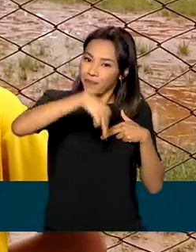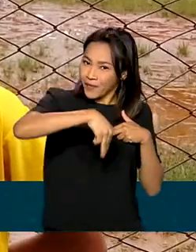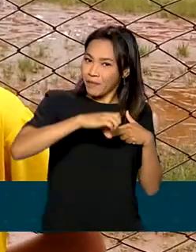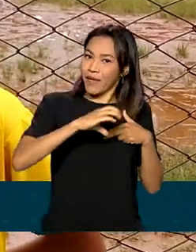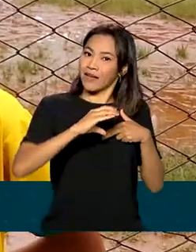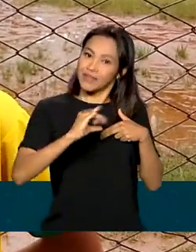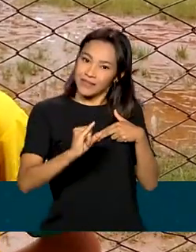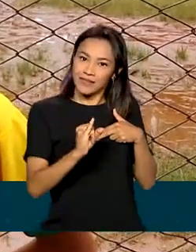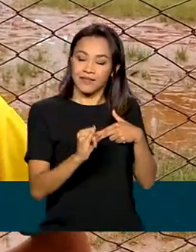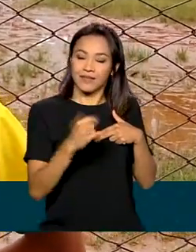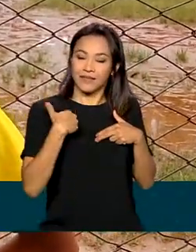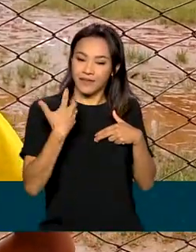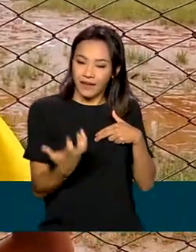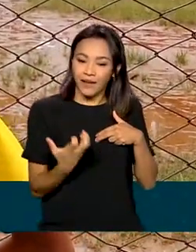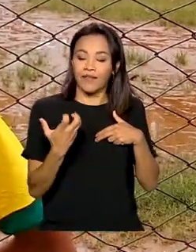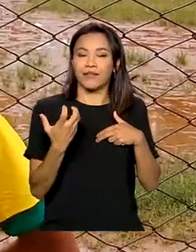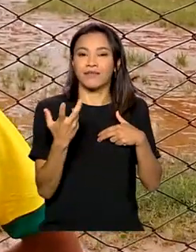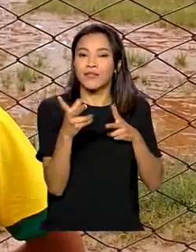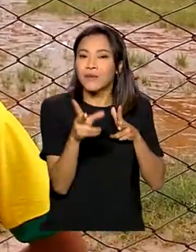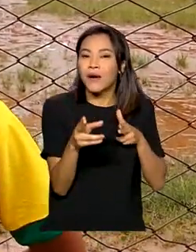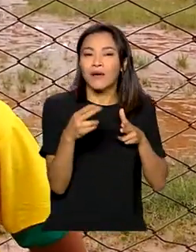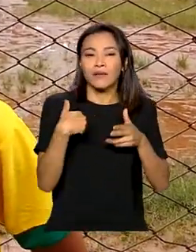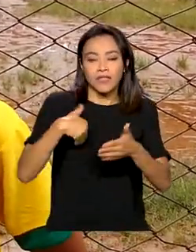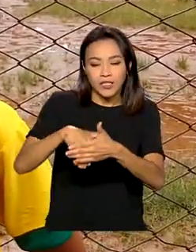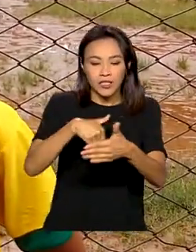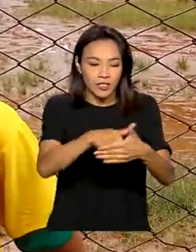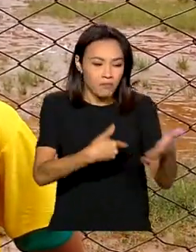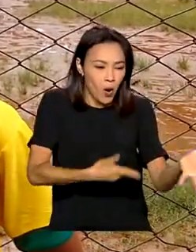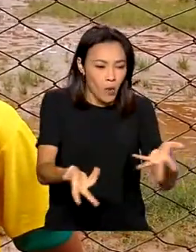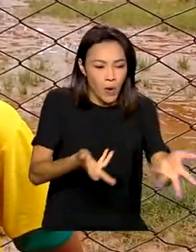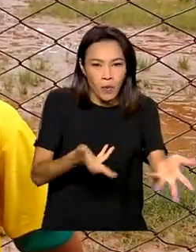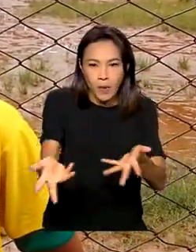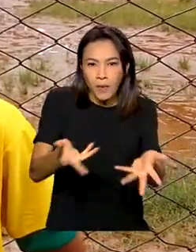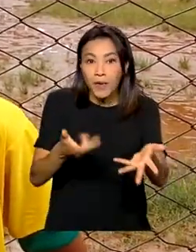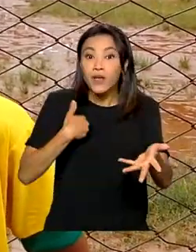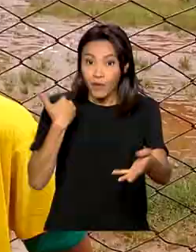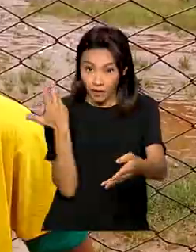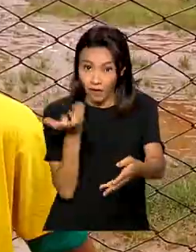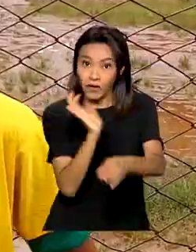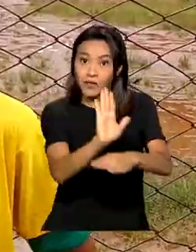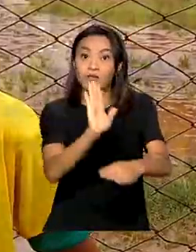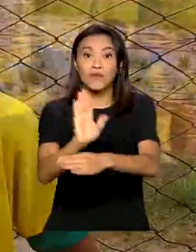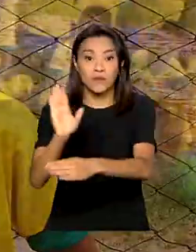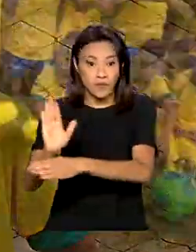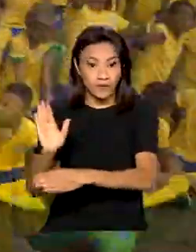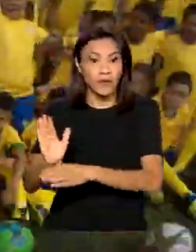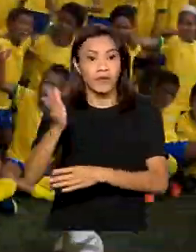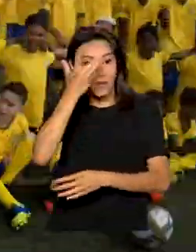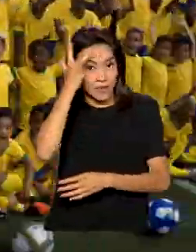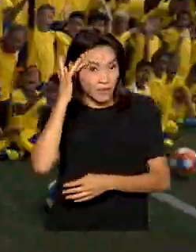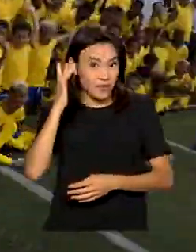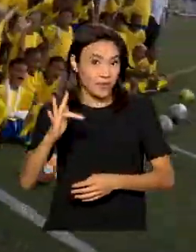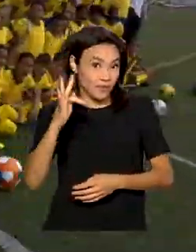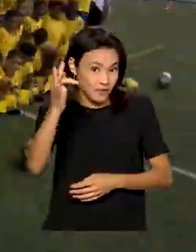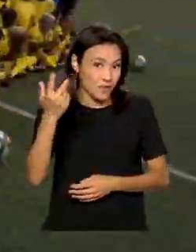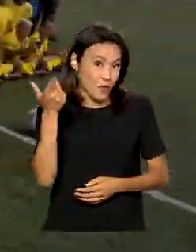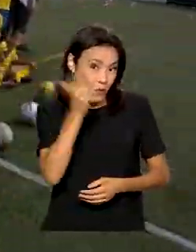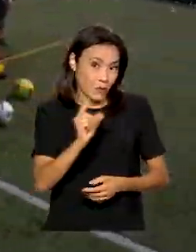Ele vibra, ele marca gol, faz um tanto de coisa. Também quero ajudar as pessoas com o dinheiro que eu vou ganhar. E aí aí E